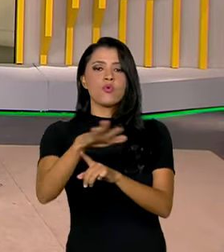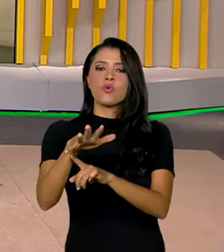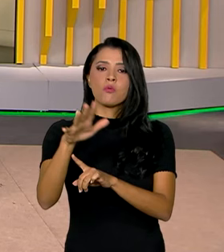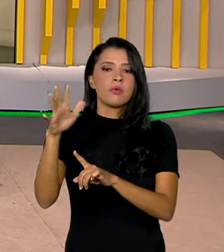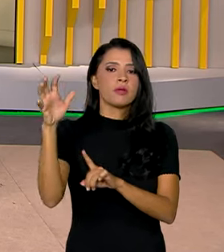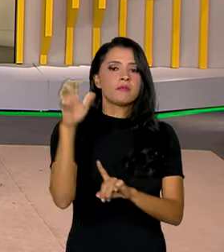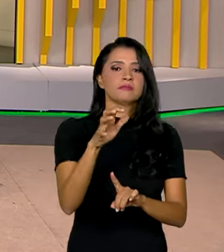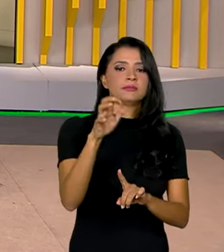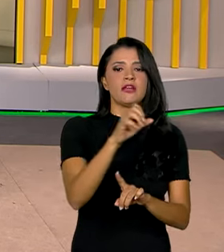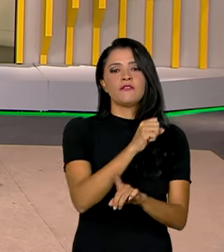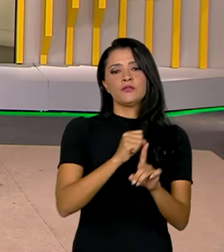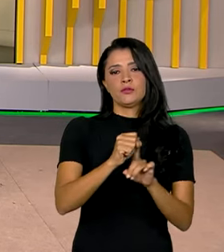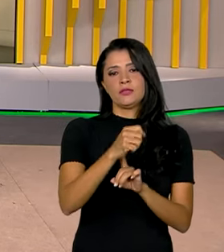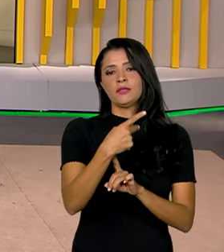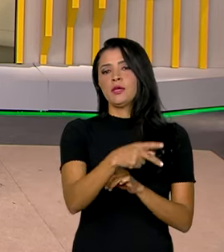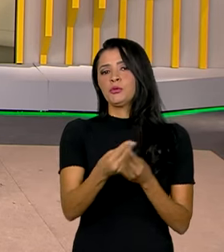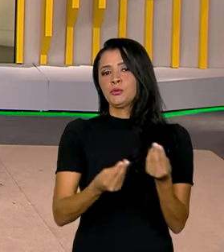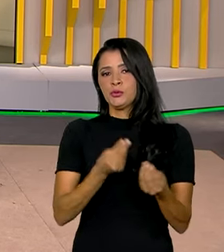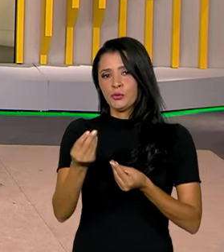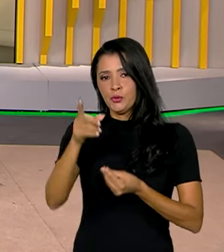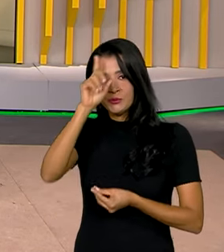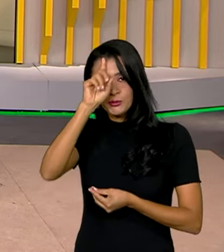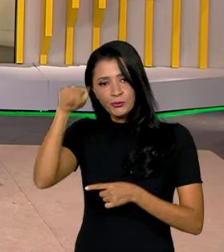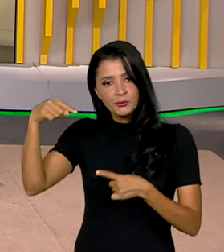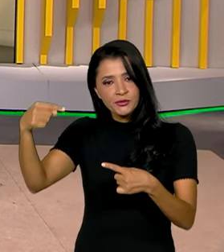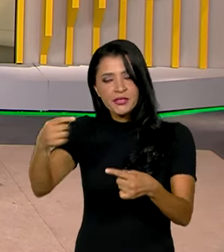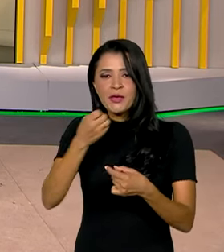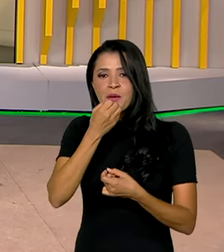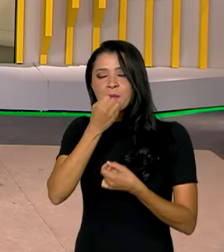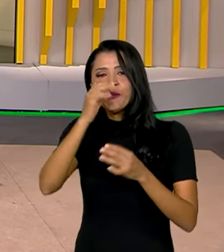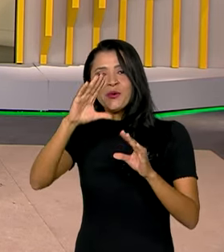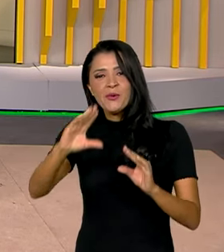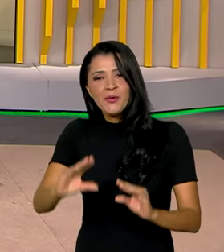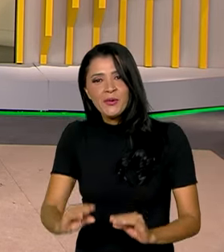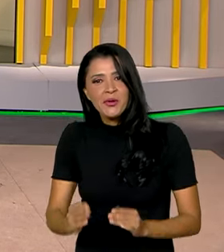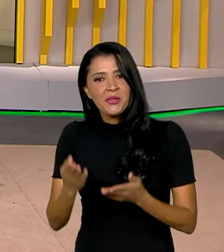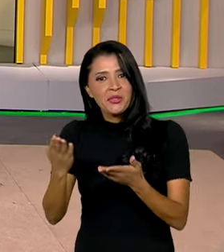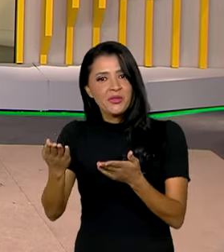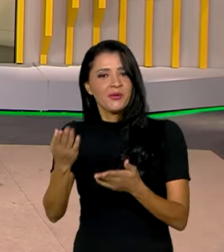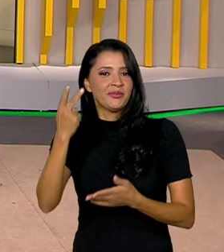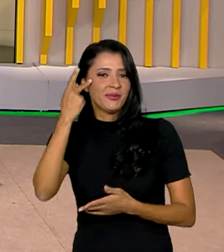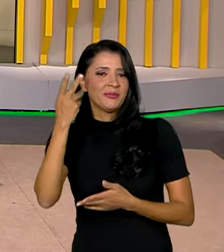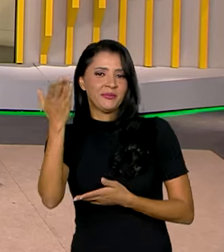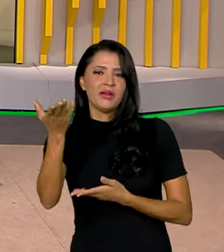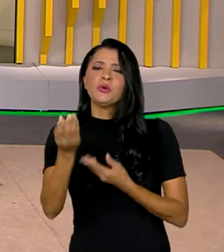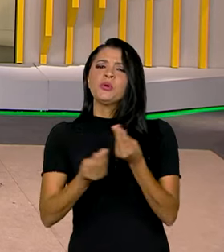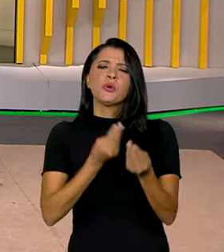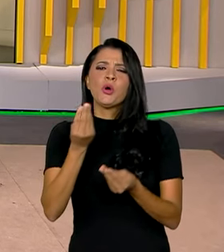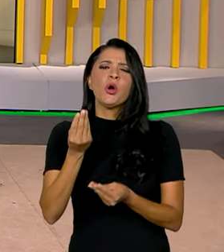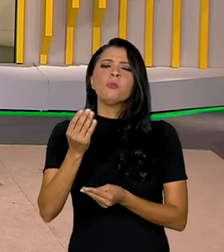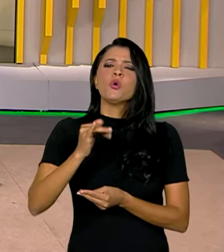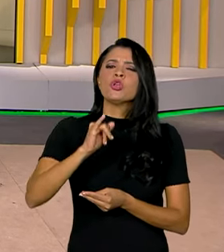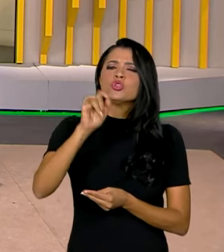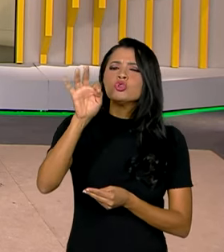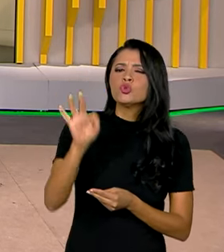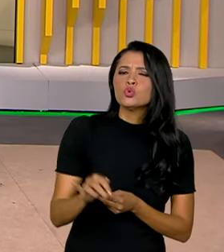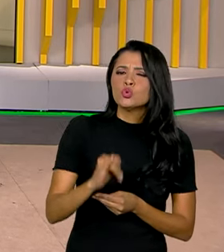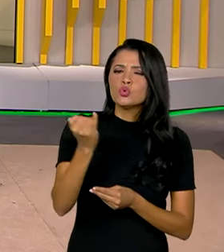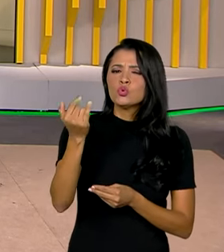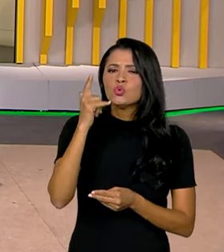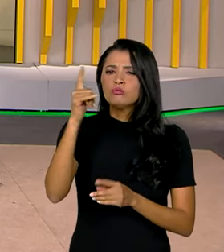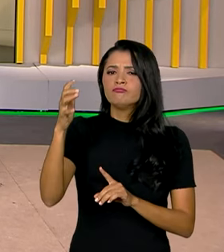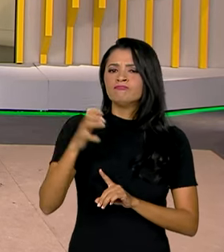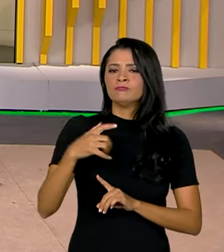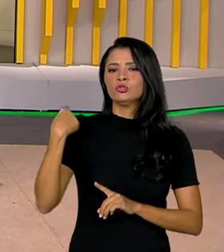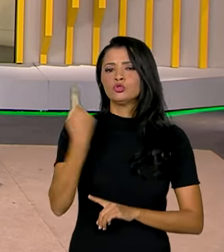dia a dia da sociedade. Ao vivo de São Paulo, boa noite, Vanessa. Começa como os juros do Banco Central impactam, de fato, o nosso dia a